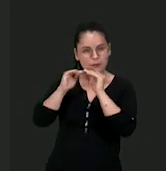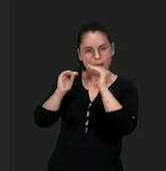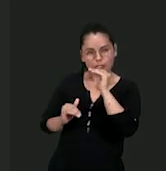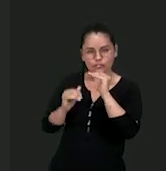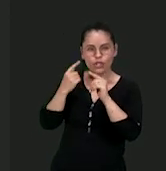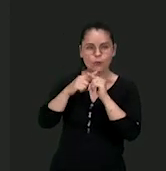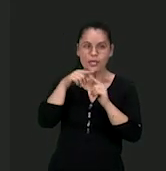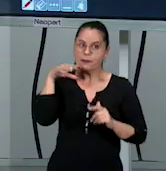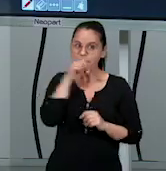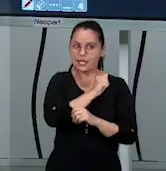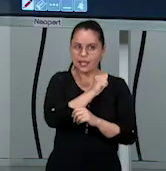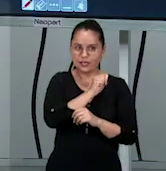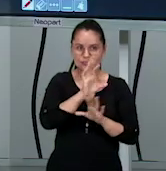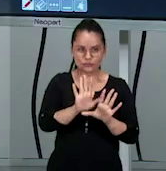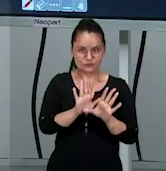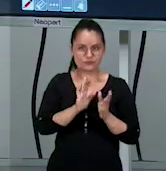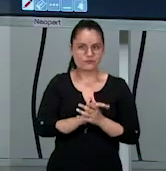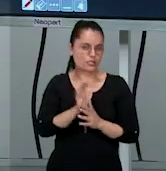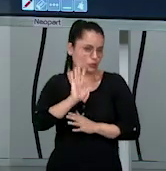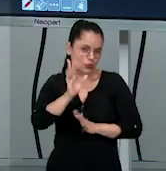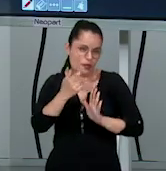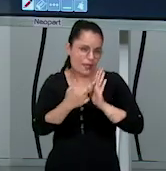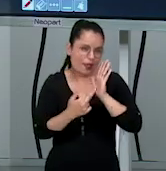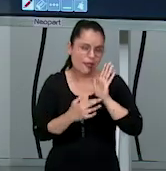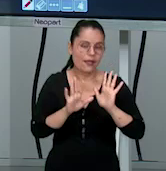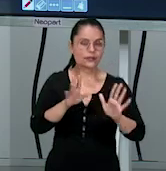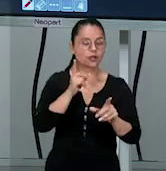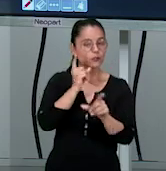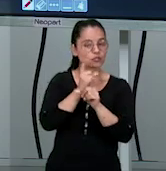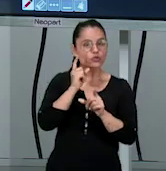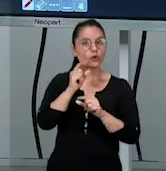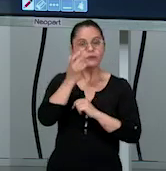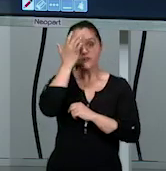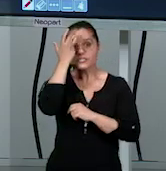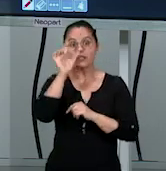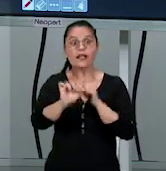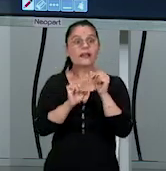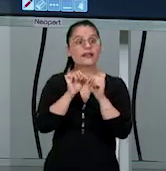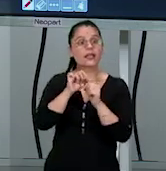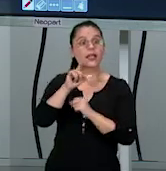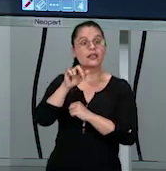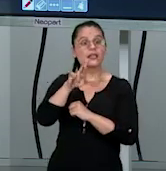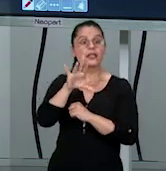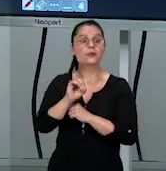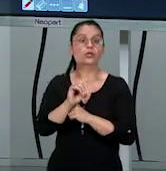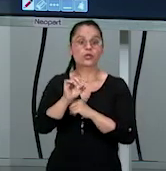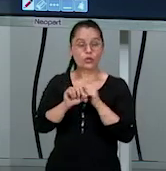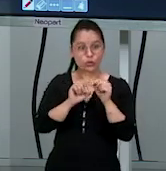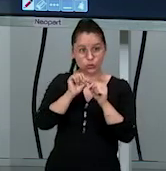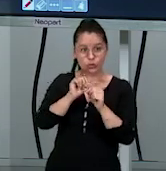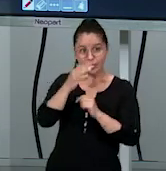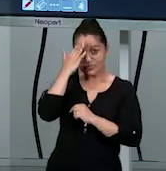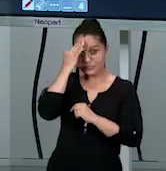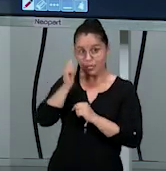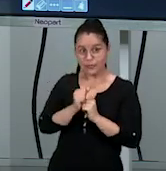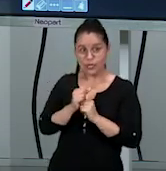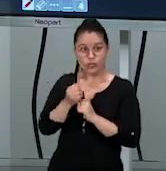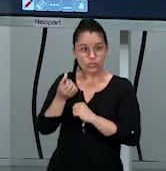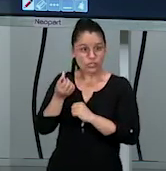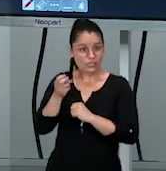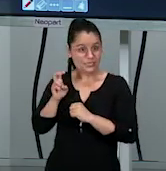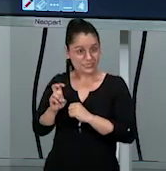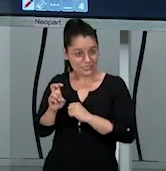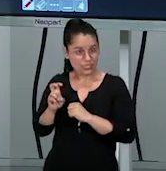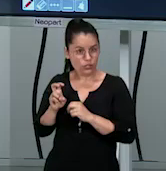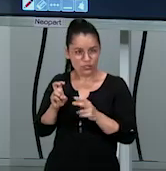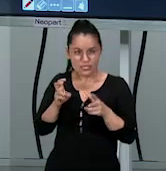Não é regra o Líbero ser o mais baixinho. Mas pra identificar, pra facilitar, né, pra saber que quando o Líbero chega na posição 5,